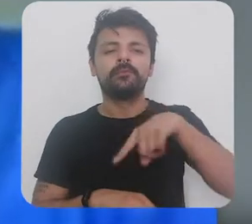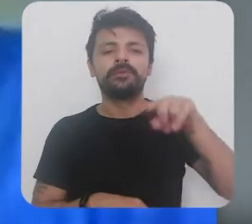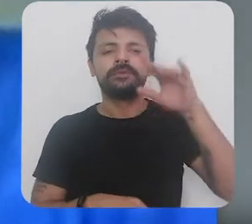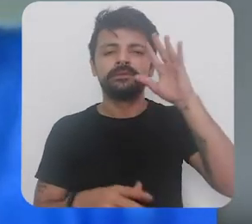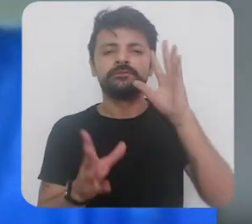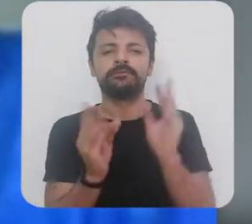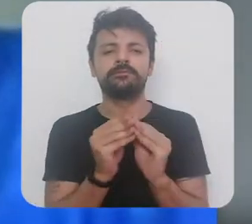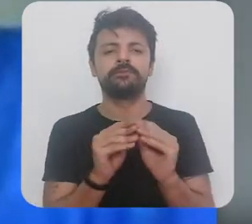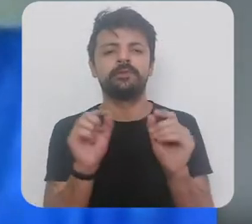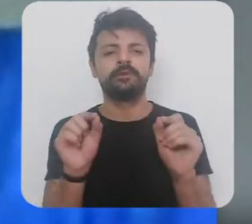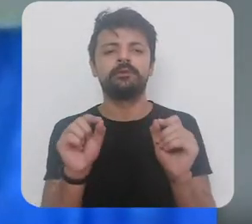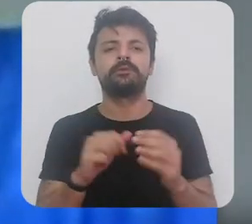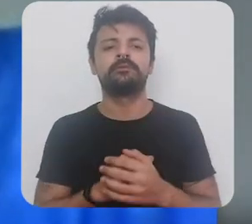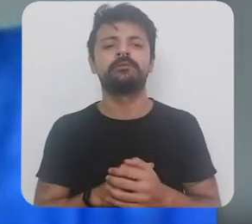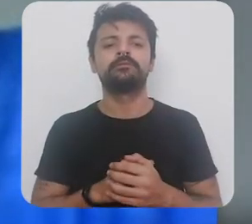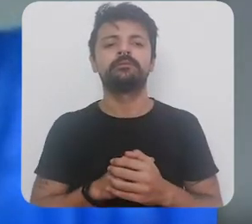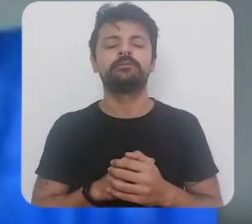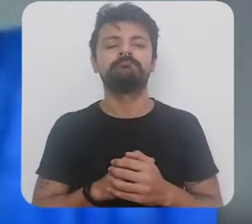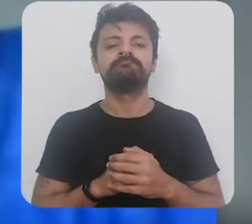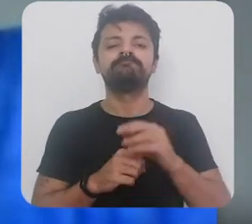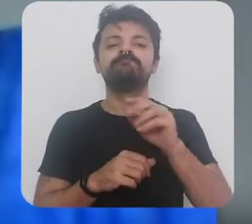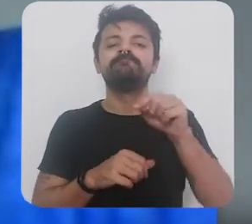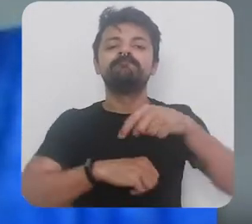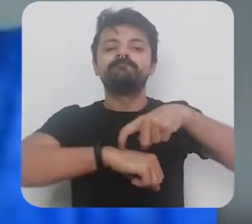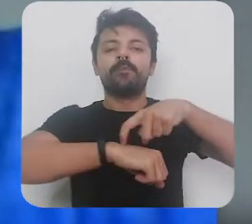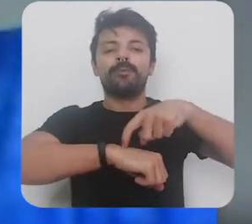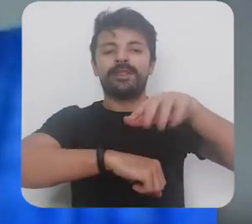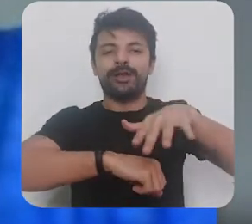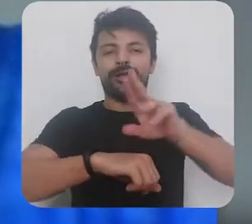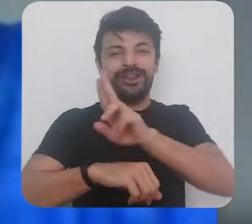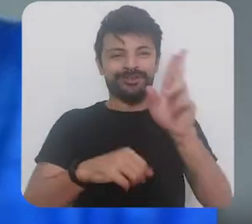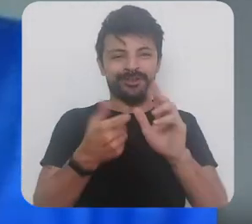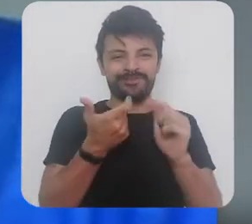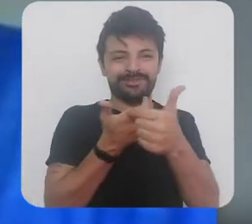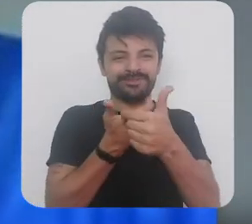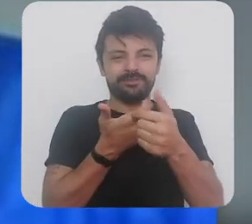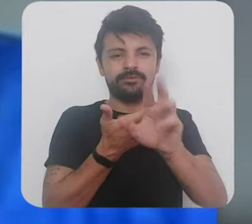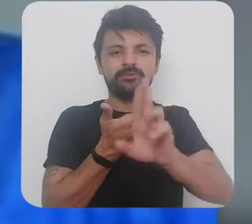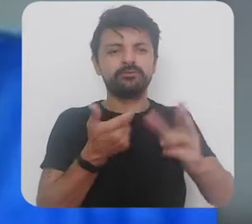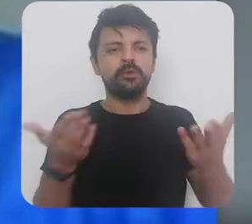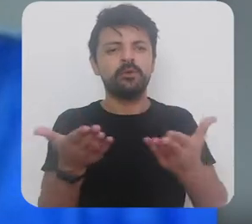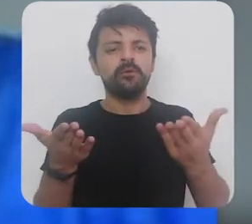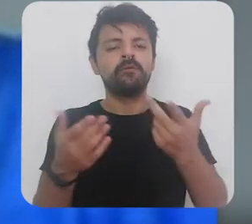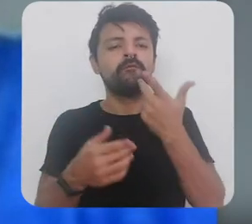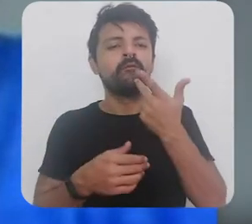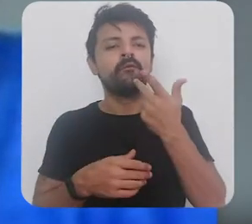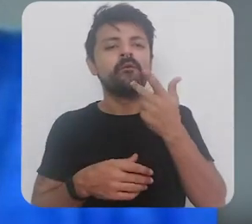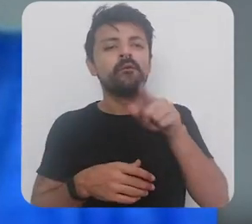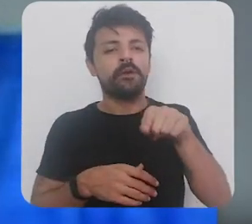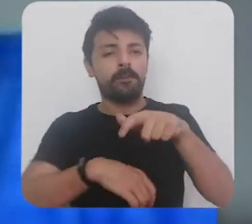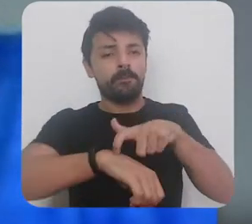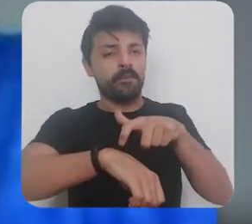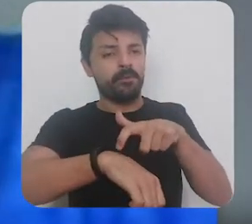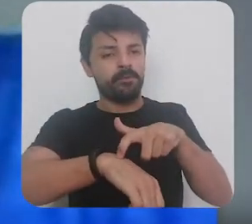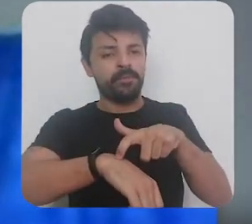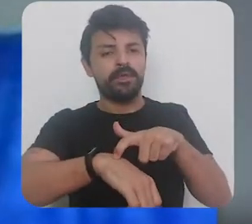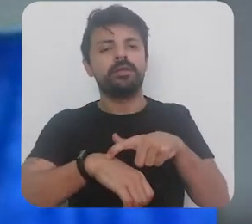só para vocês terem uma ideia eles estão chamando isso esse momento que a gente está passando hoje